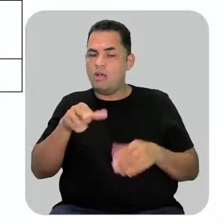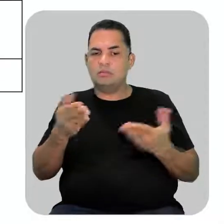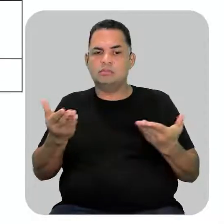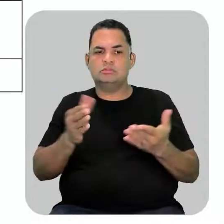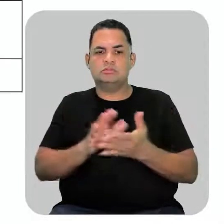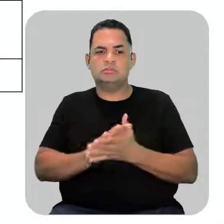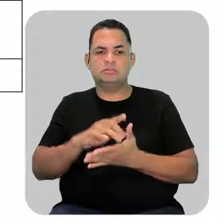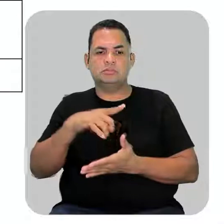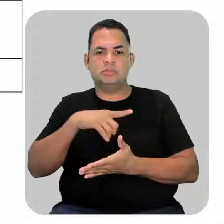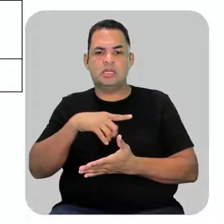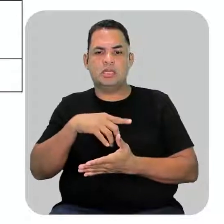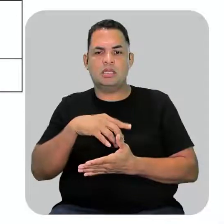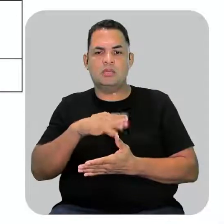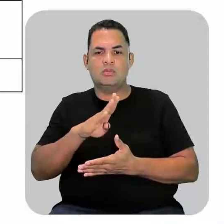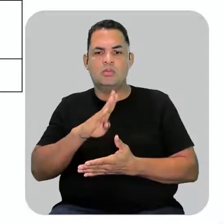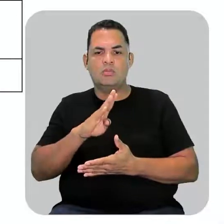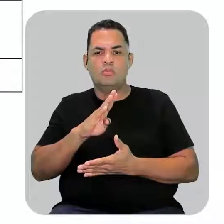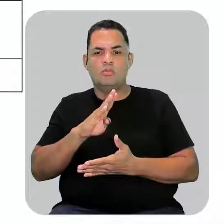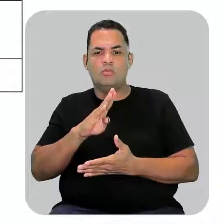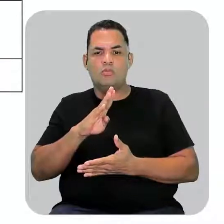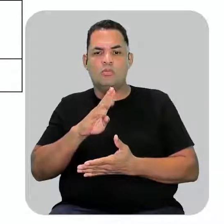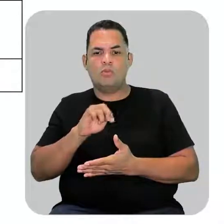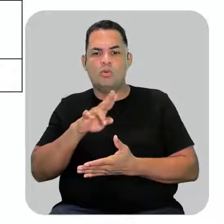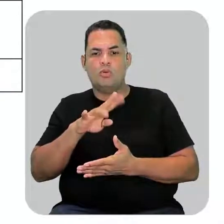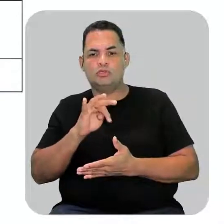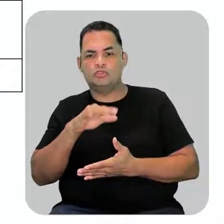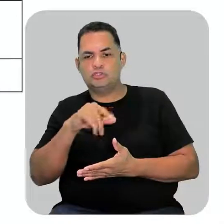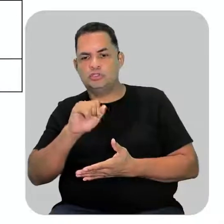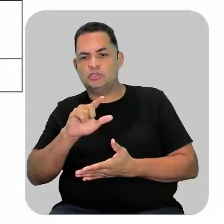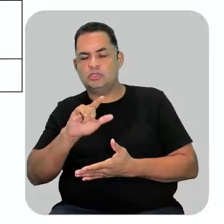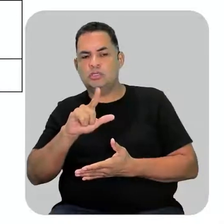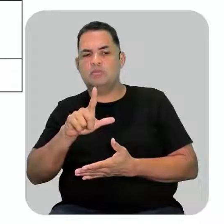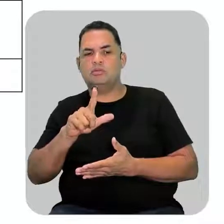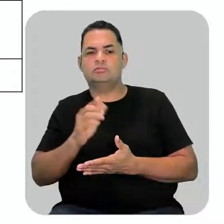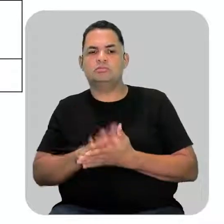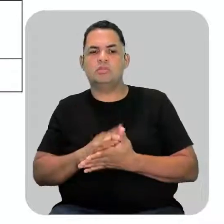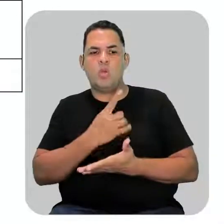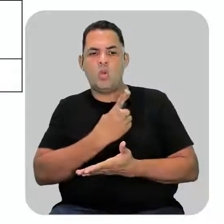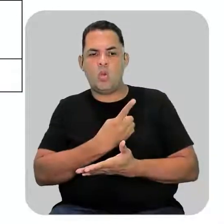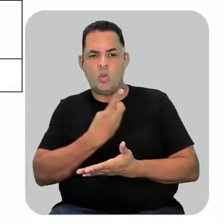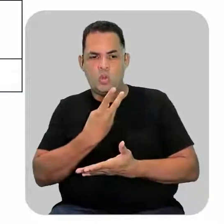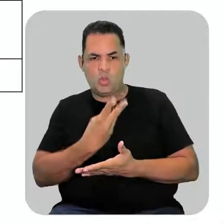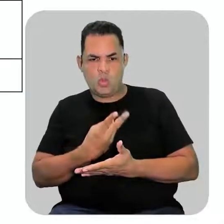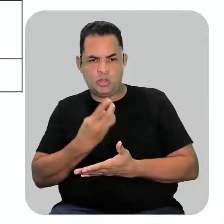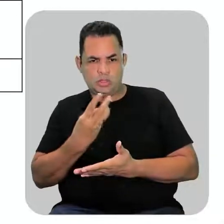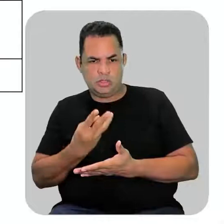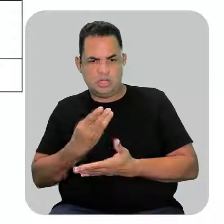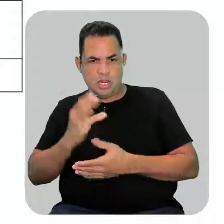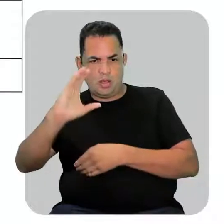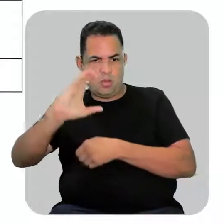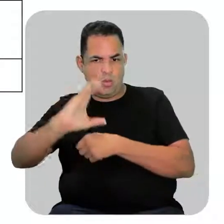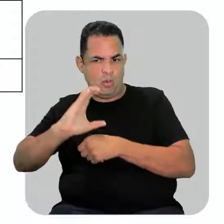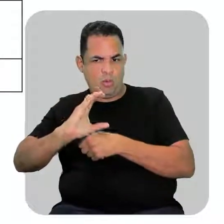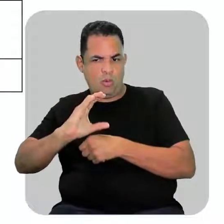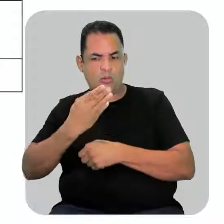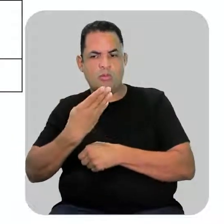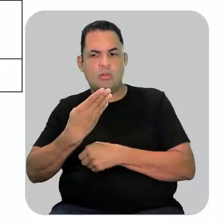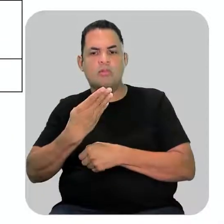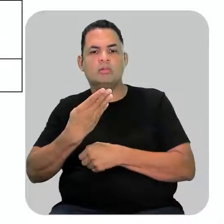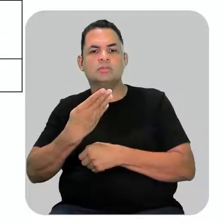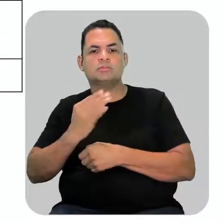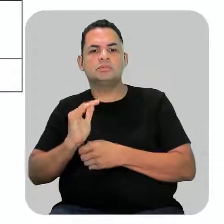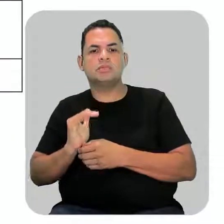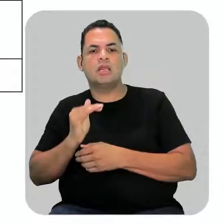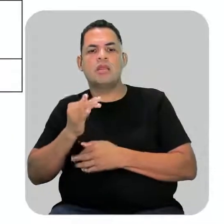temos o butil. Onde nós temos, ó, um, dois, três, quatro carbonos. E nesse